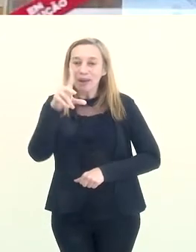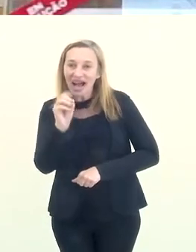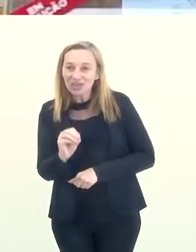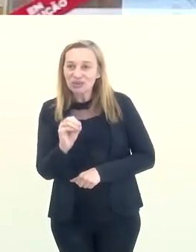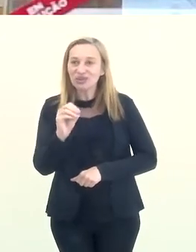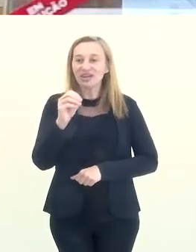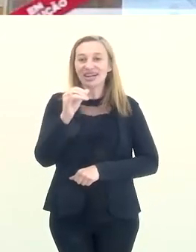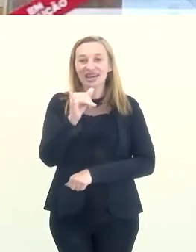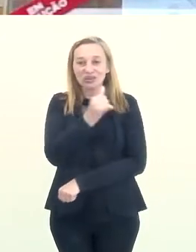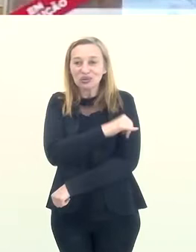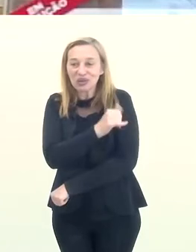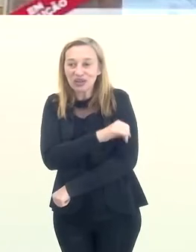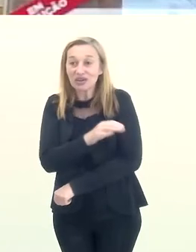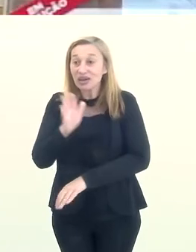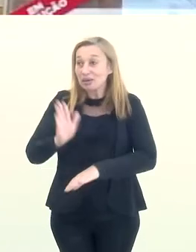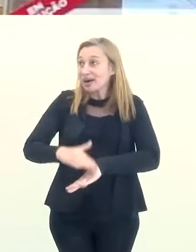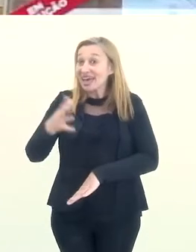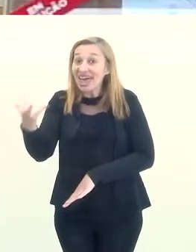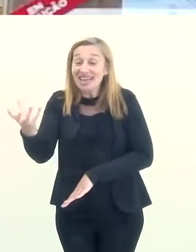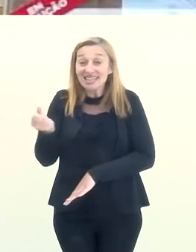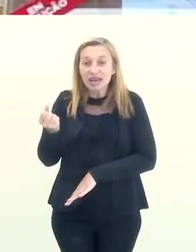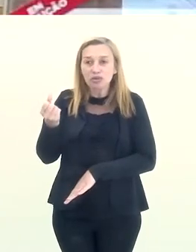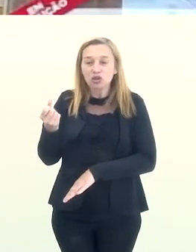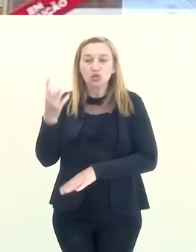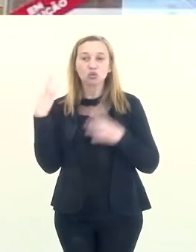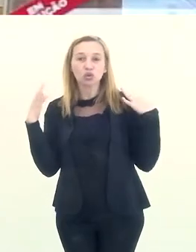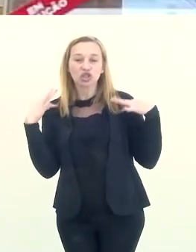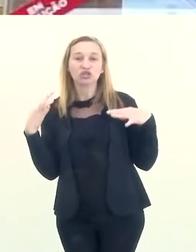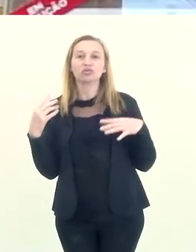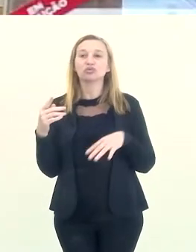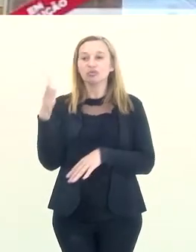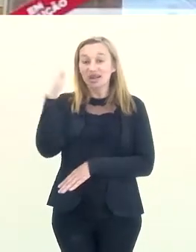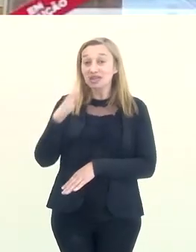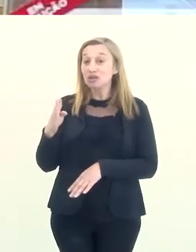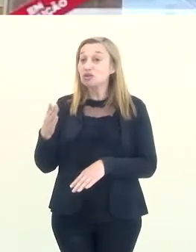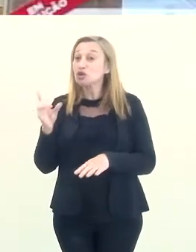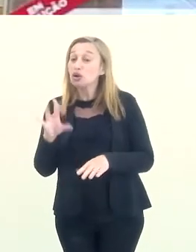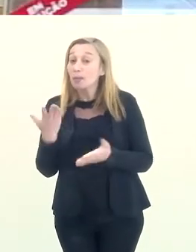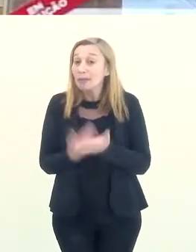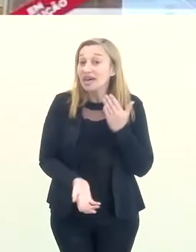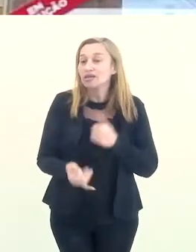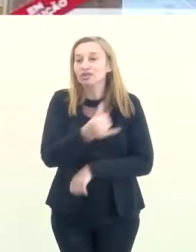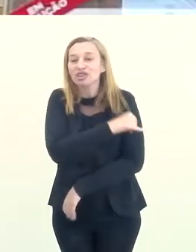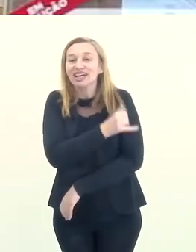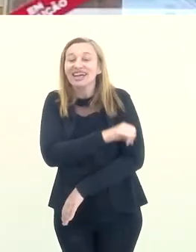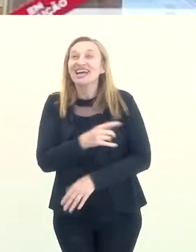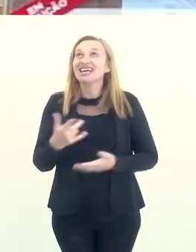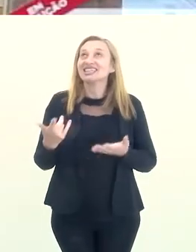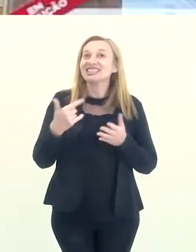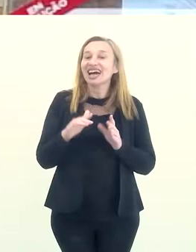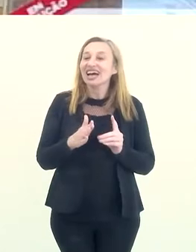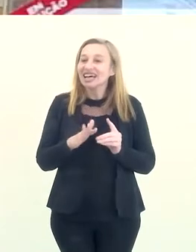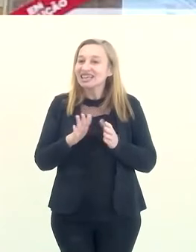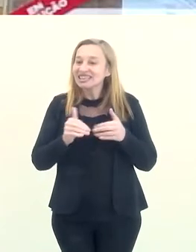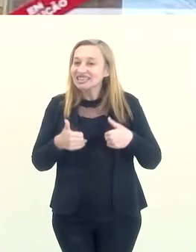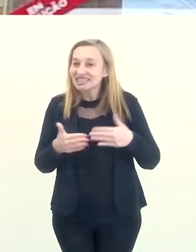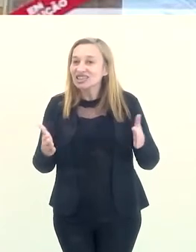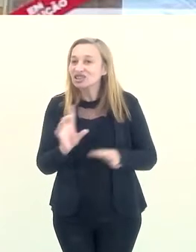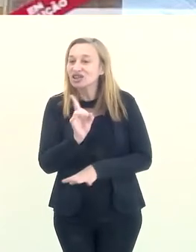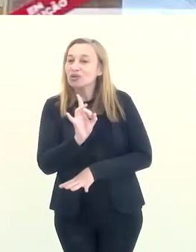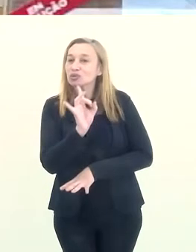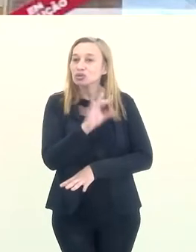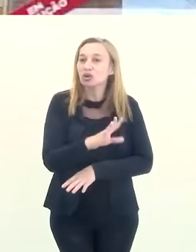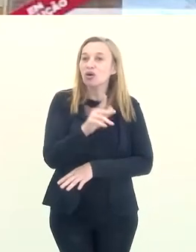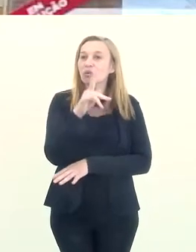Gramado é a segunda cidade que mais recebe turismo no Brasil, só perde por Rio de Janeiro. Então, a gente está inaugurando não